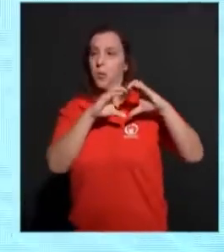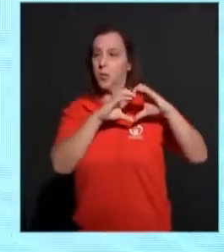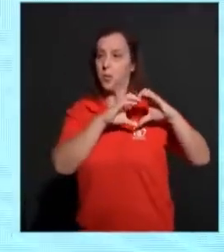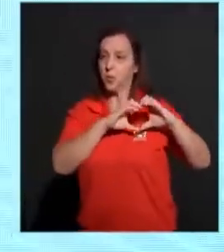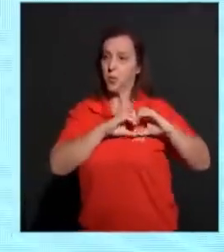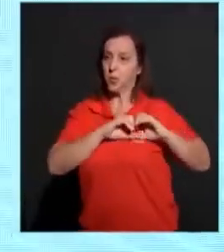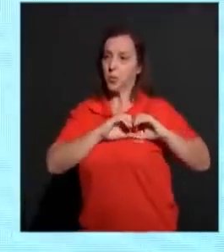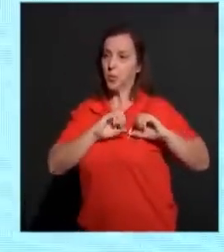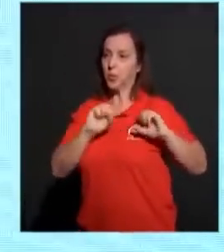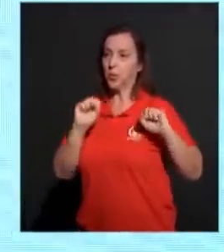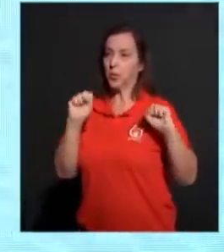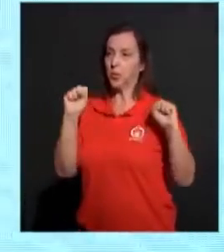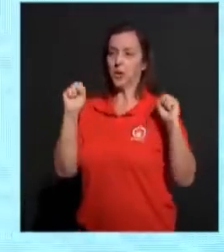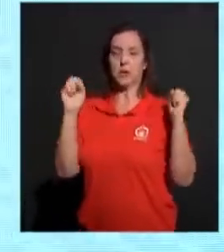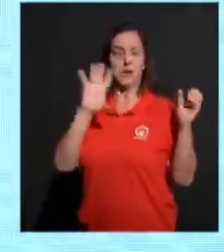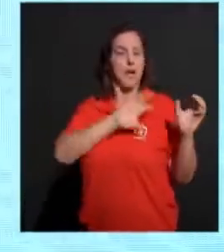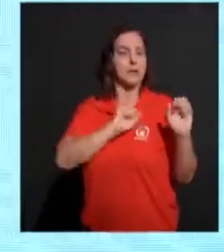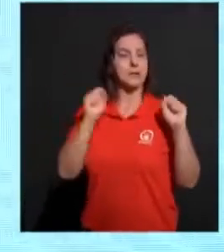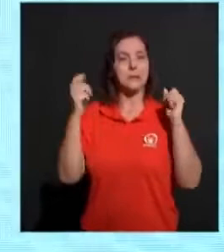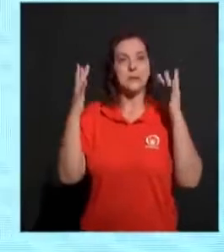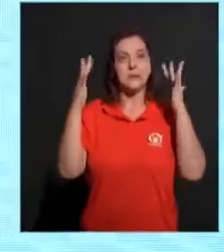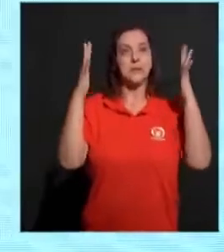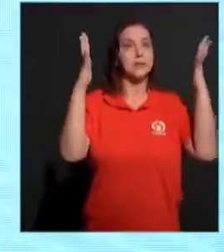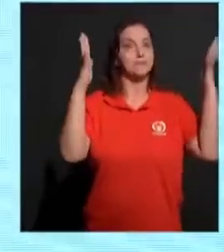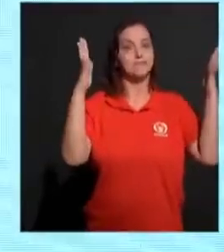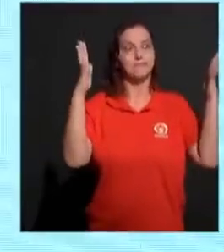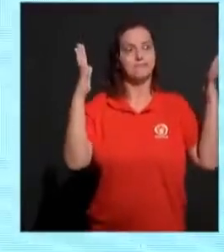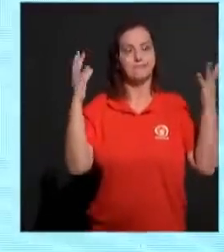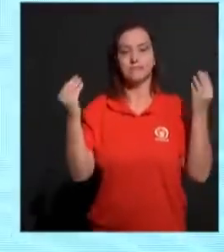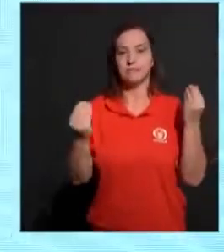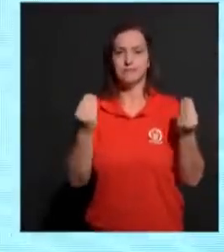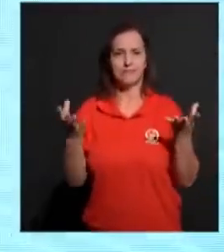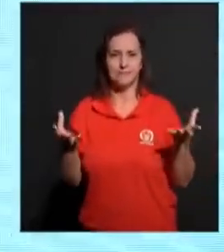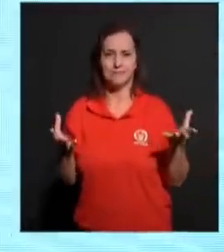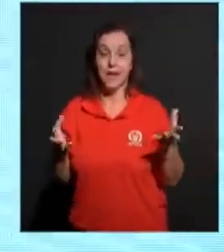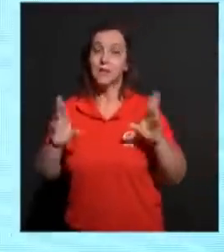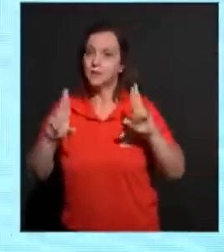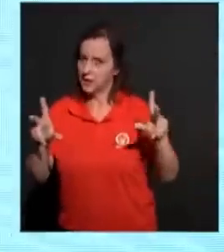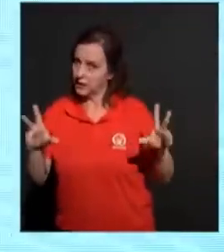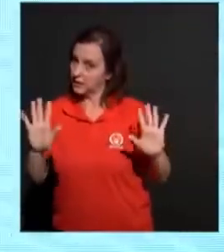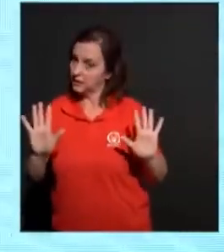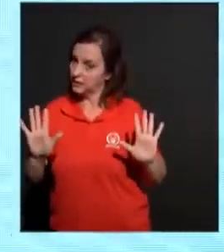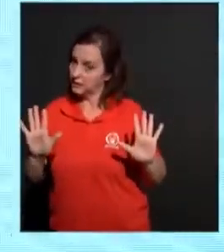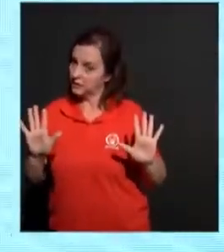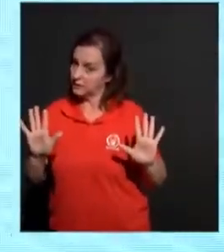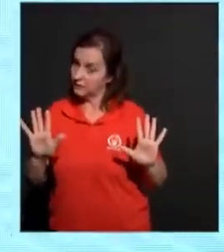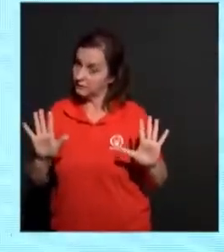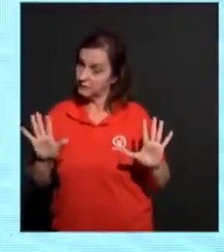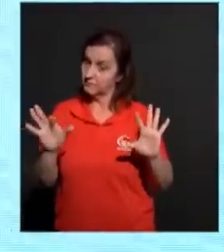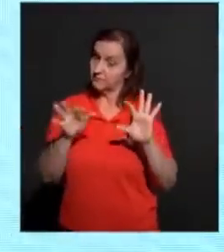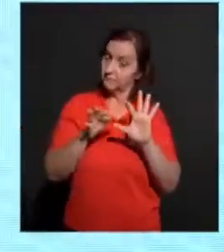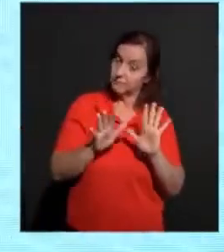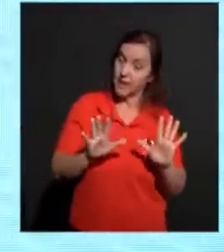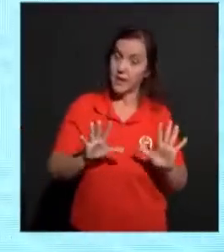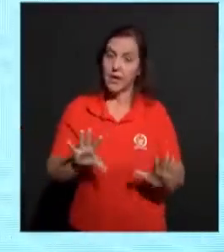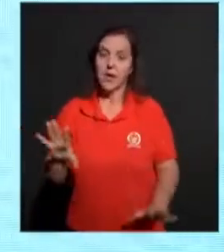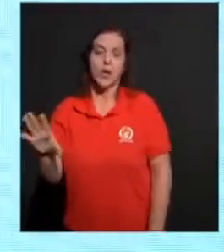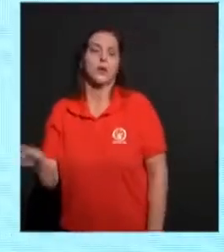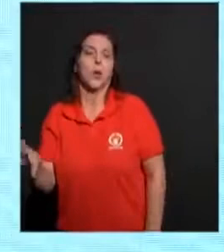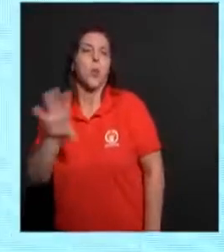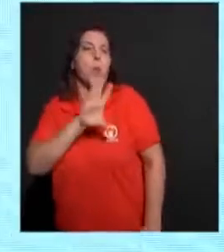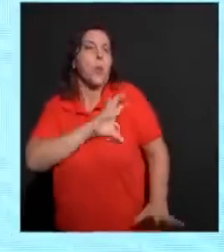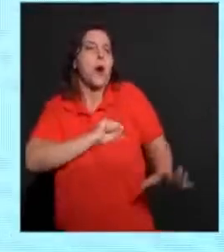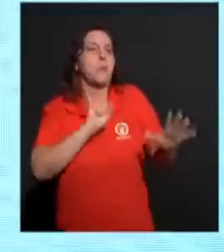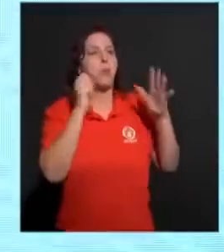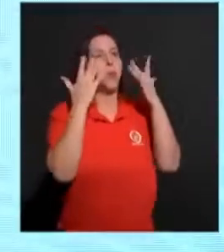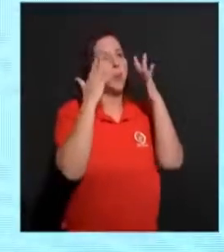diferentes. Fazem partes, mas são diferentes. Quando nós observamos o romantismo, querido,